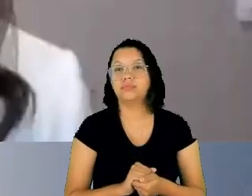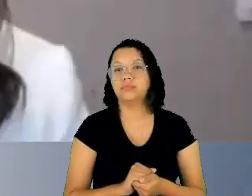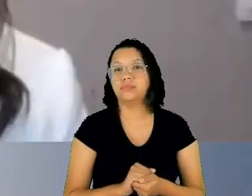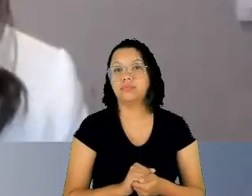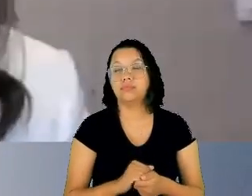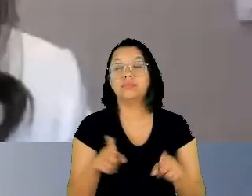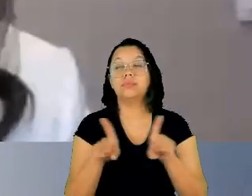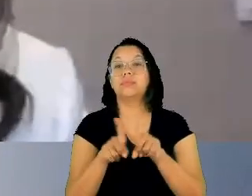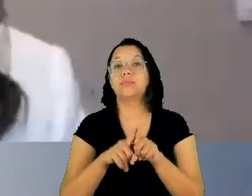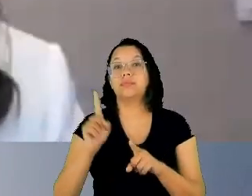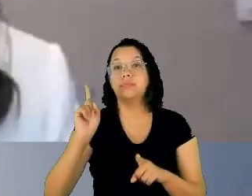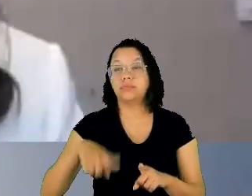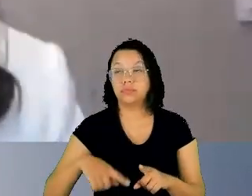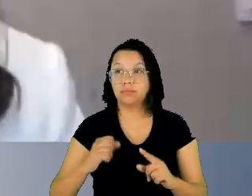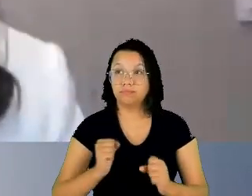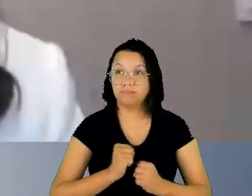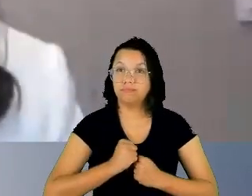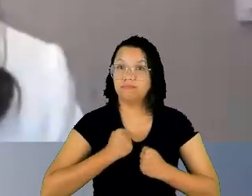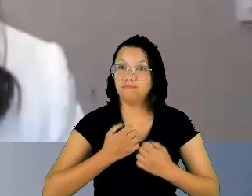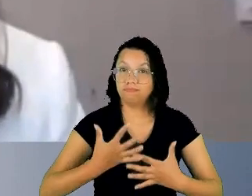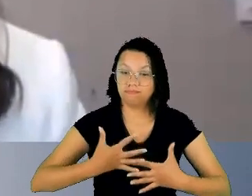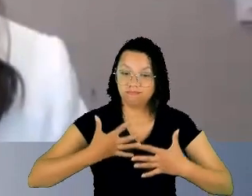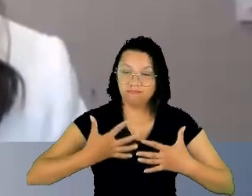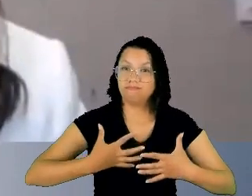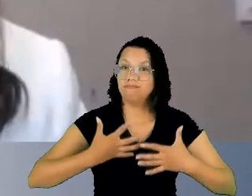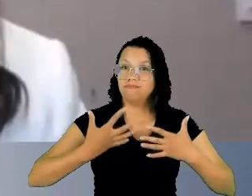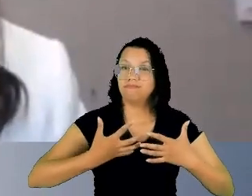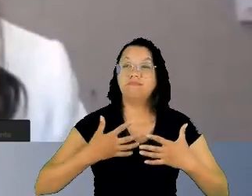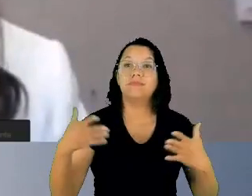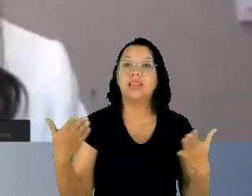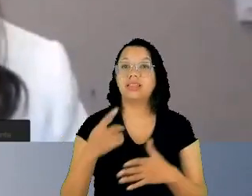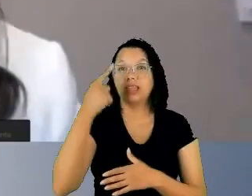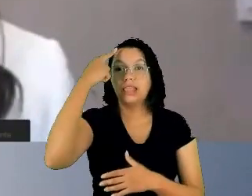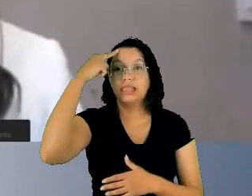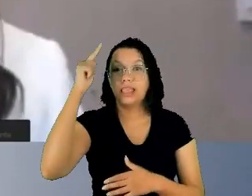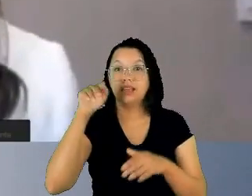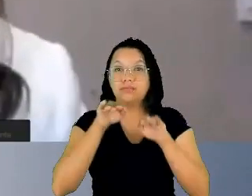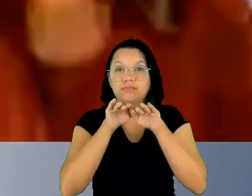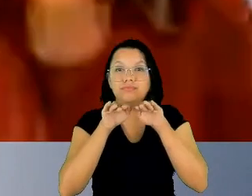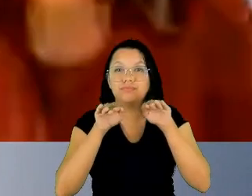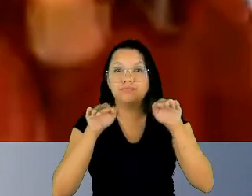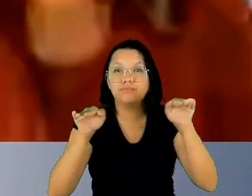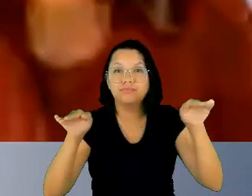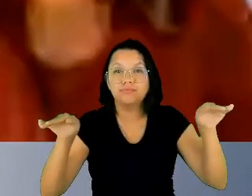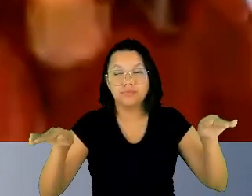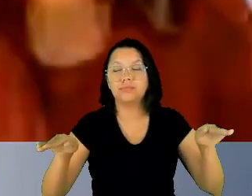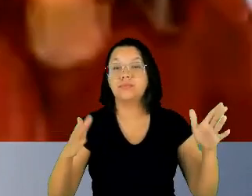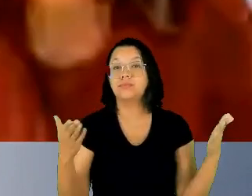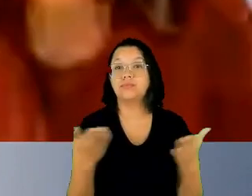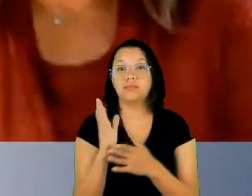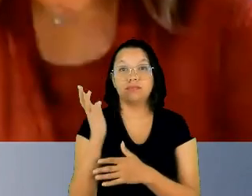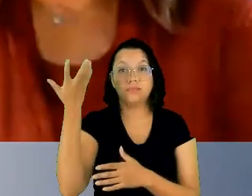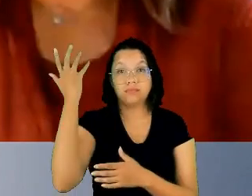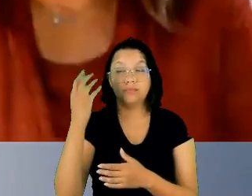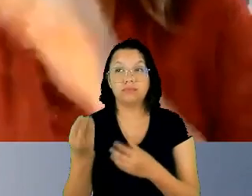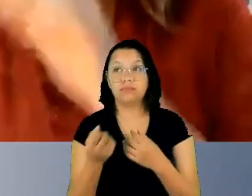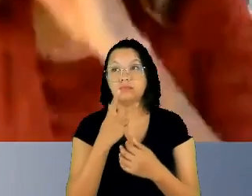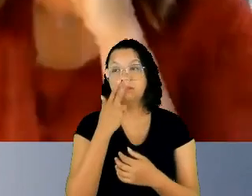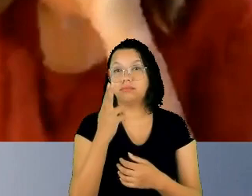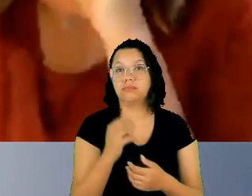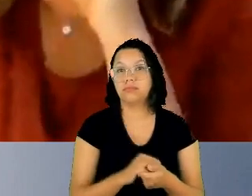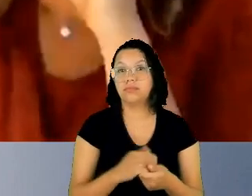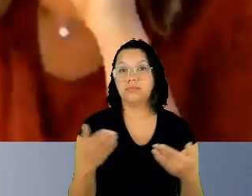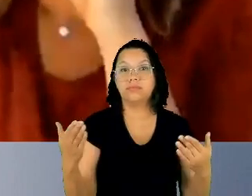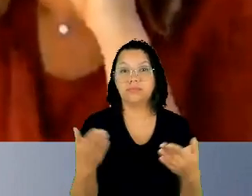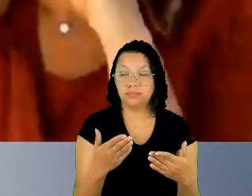nós essa ideia de horizontalidade. Essas soluções como essas oficinas elas não são poderosas apesar